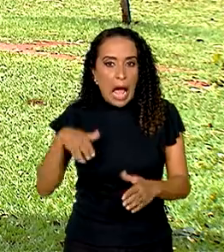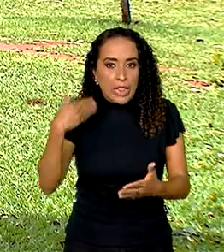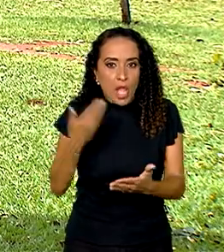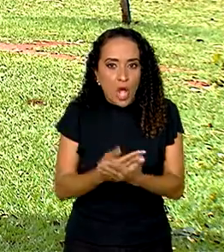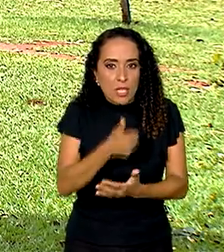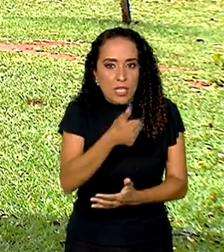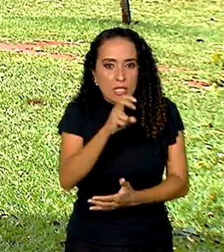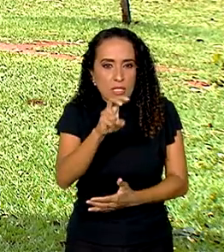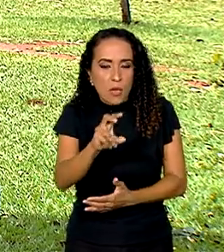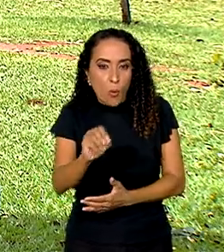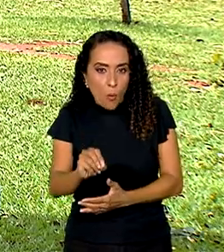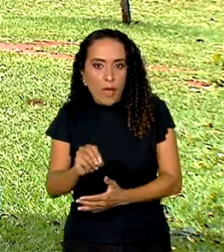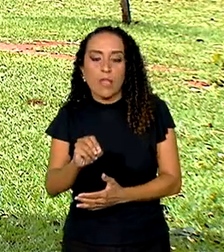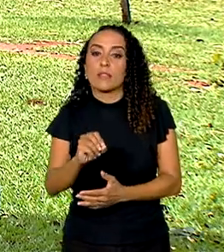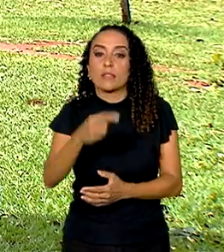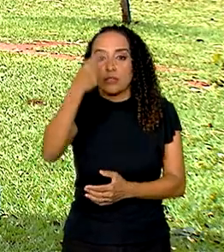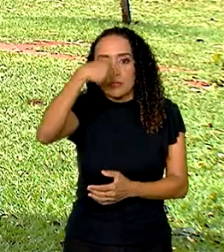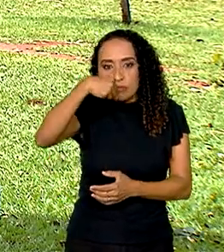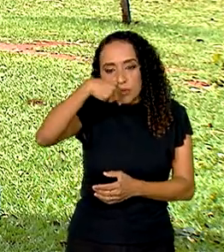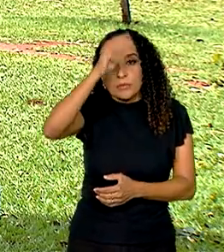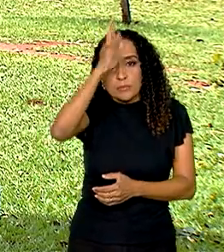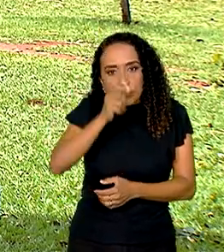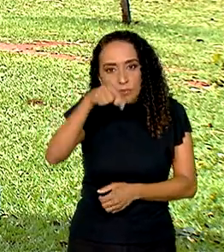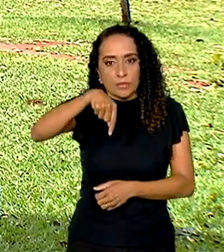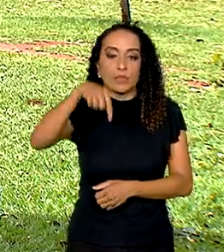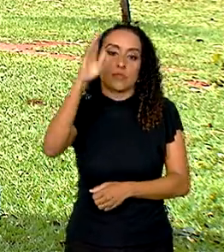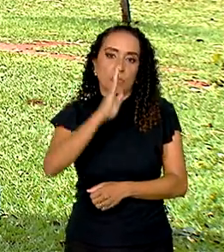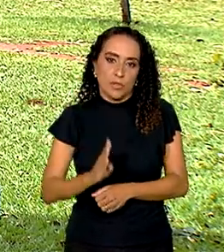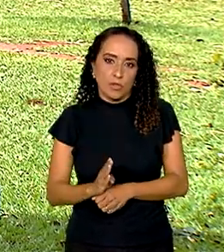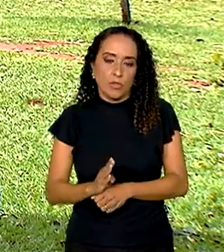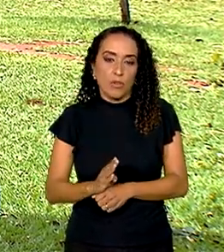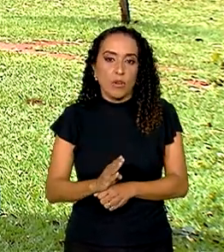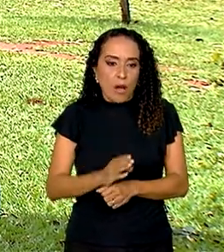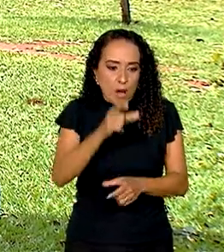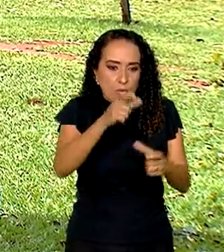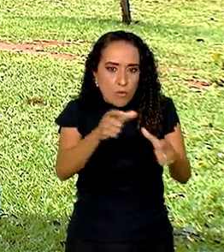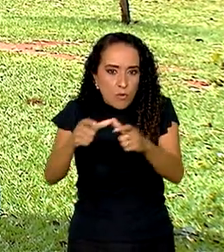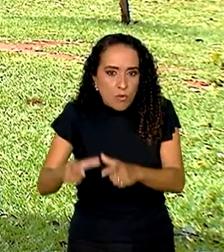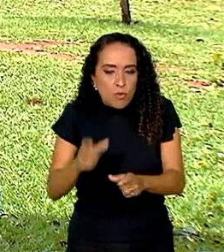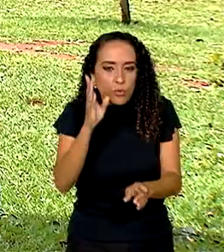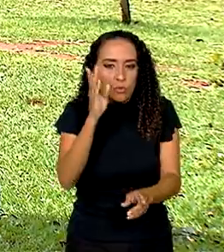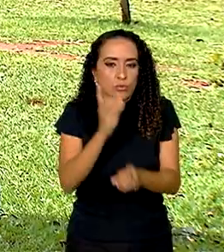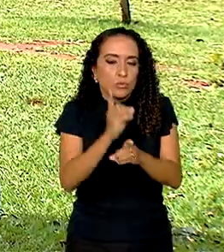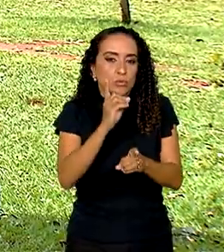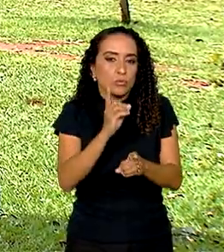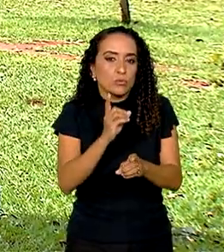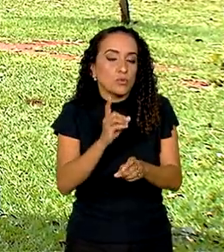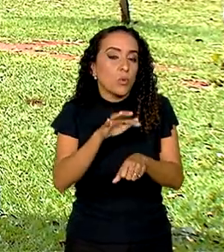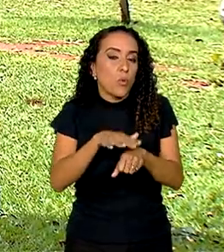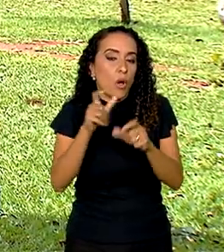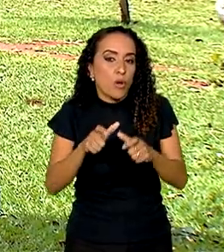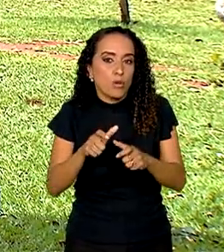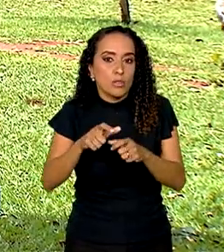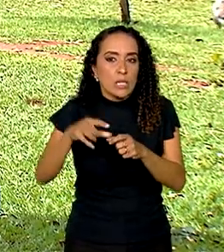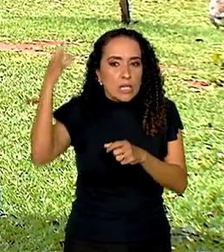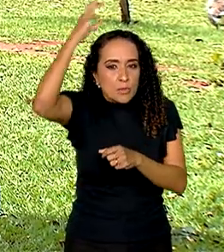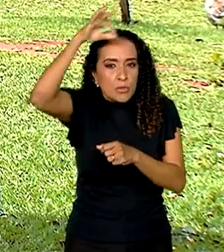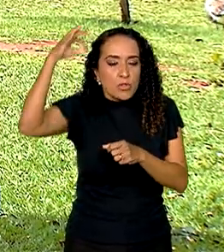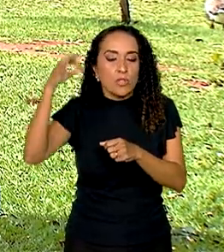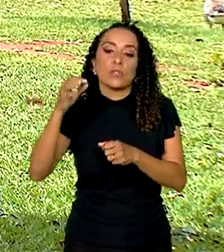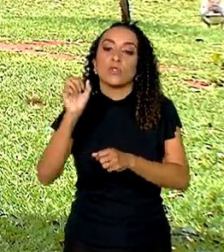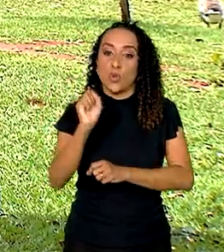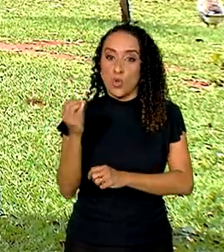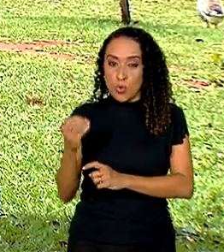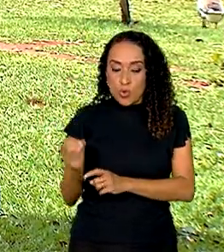são 150 casos de gripe aviária no país. Os focos da doença foram encontrados no Espírito Santo, no Rio Grande